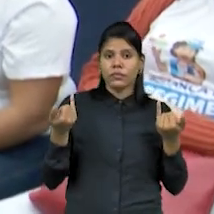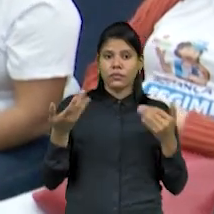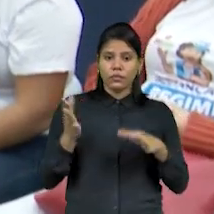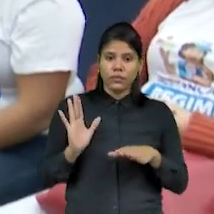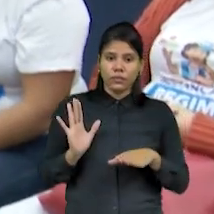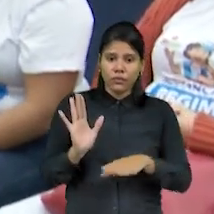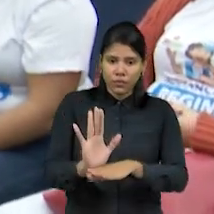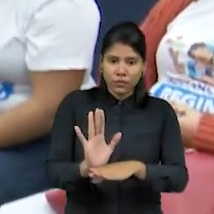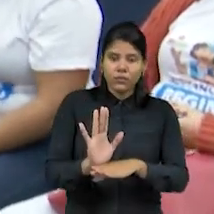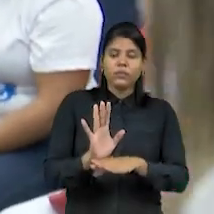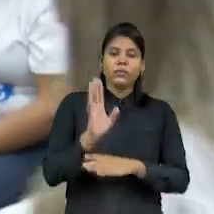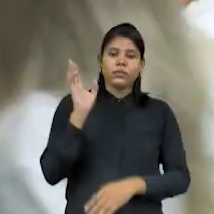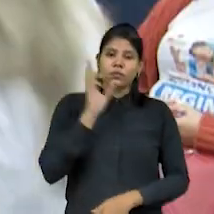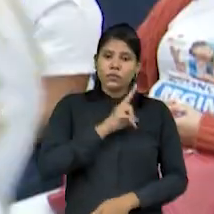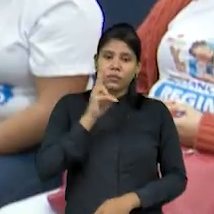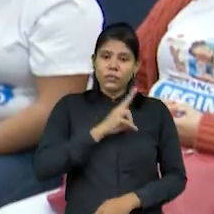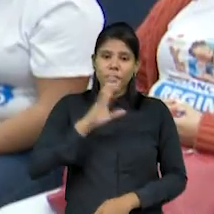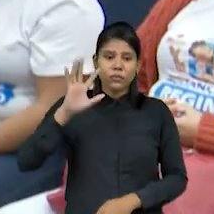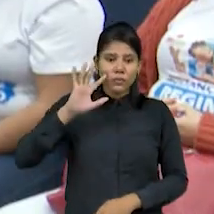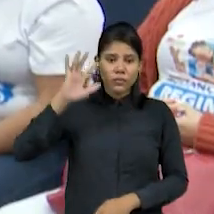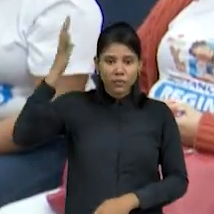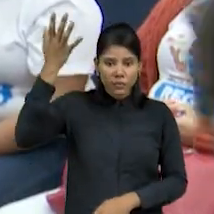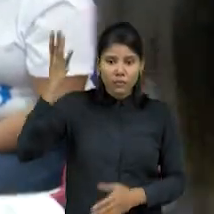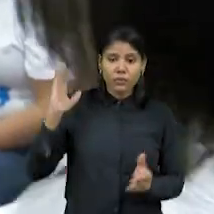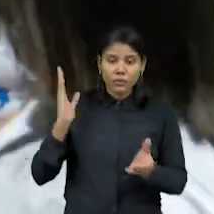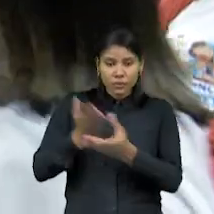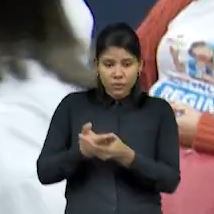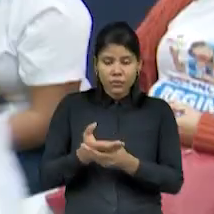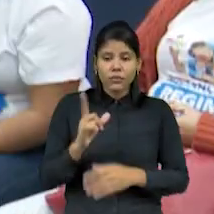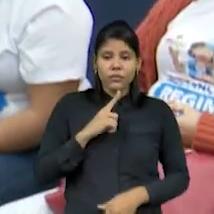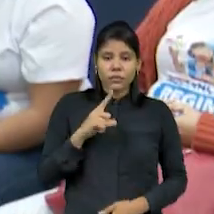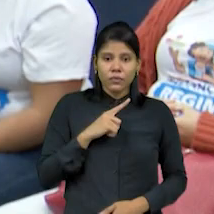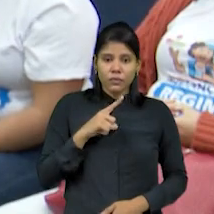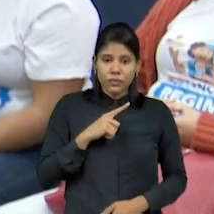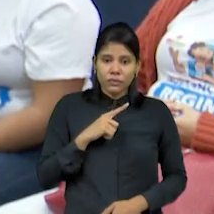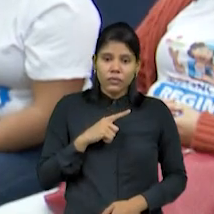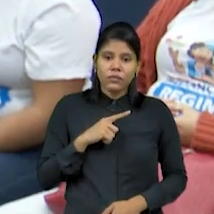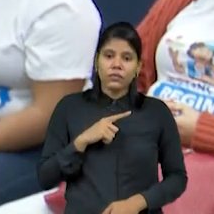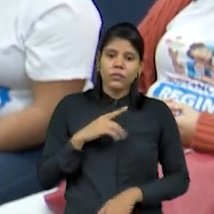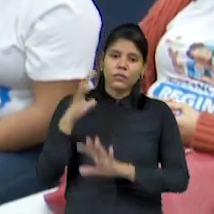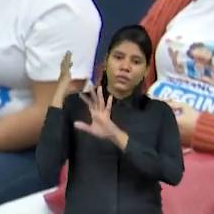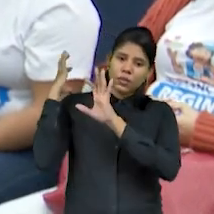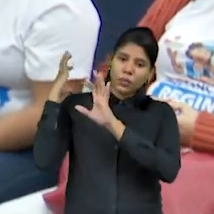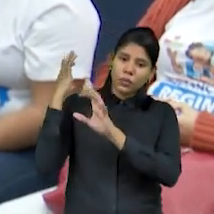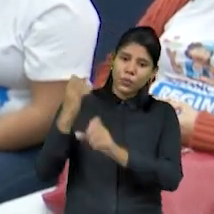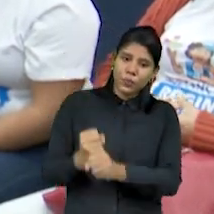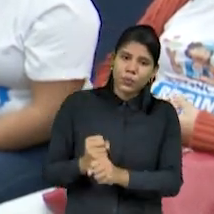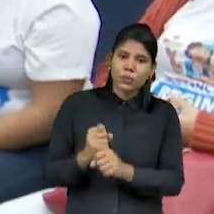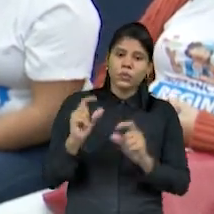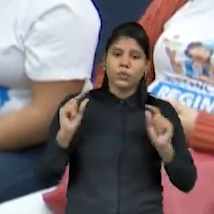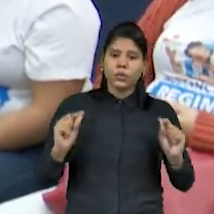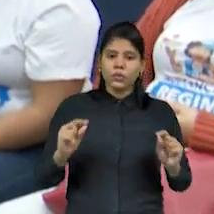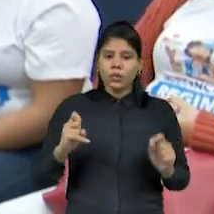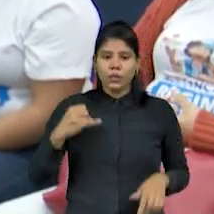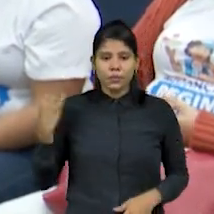agilidade desses processos. E eles têm aí desempenhado ao longo dos anos um papel importantíssimo na